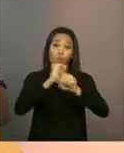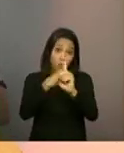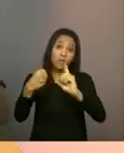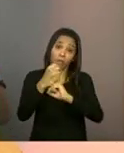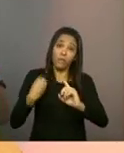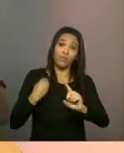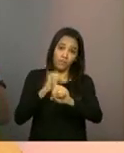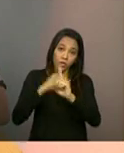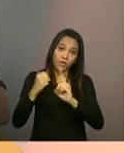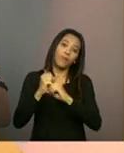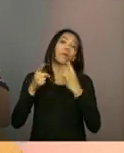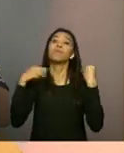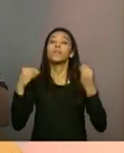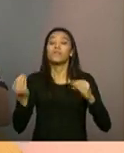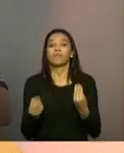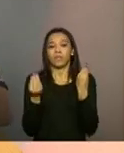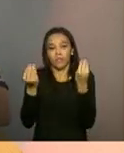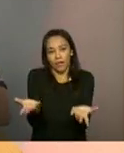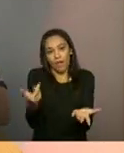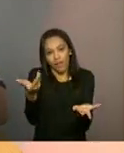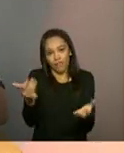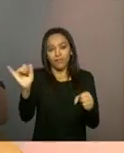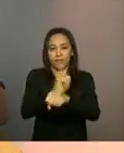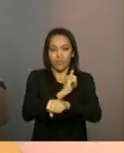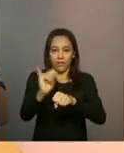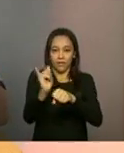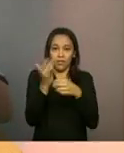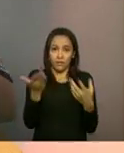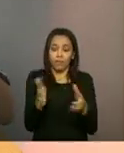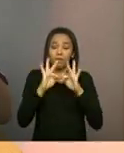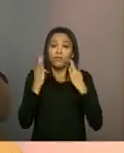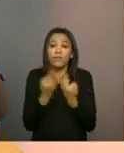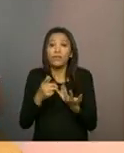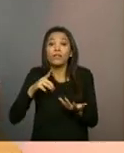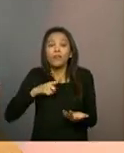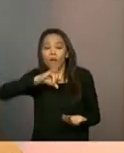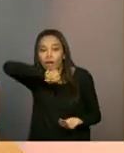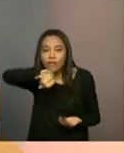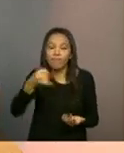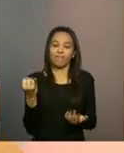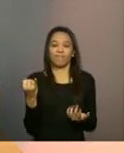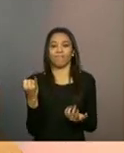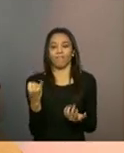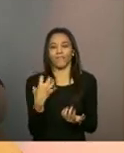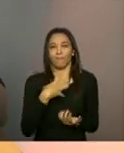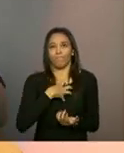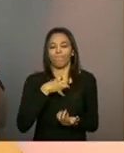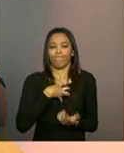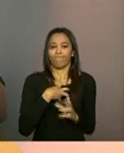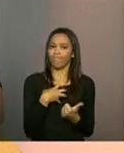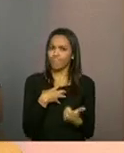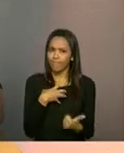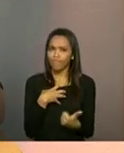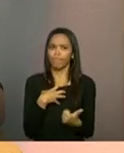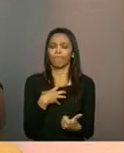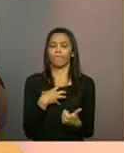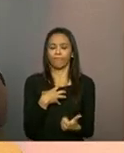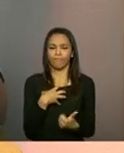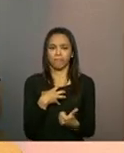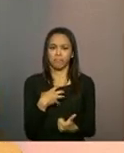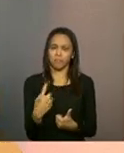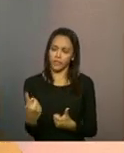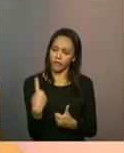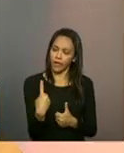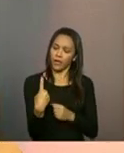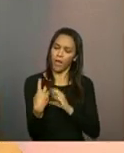tem que dar esses instrumentos. Então, a família tem que ter a oportunidade de se colocar, né? Um espaço de se colocar, de